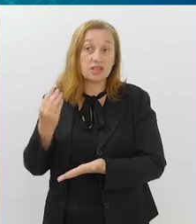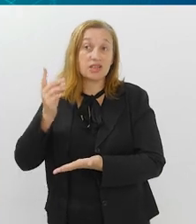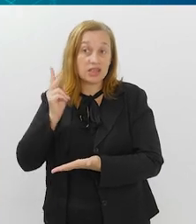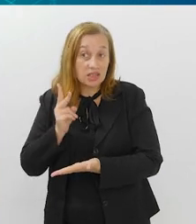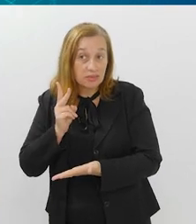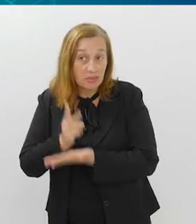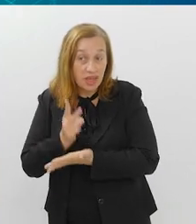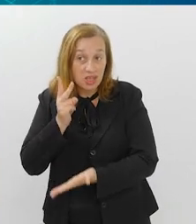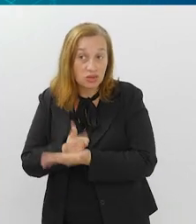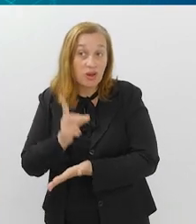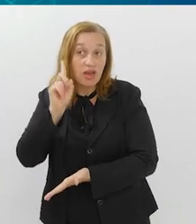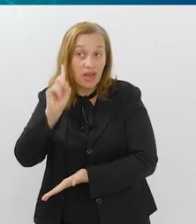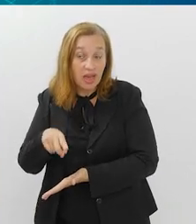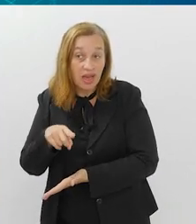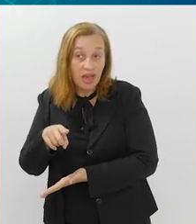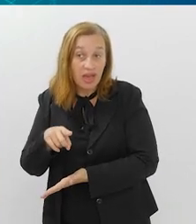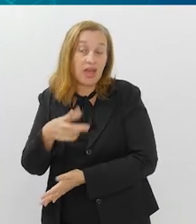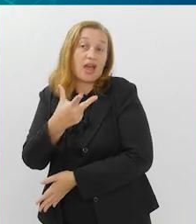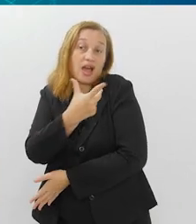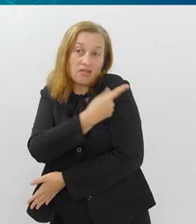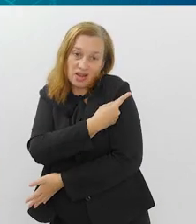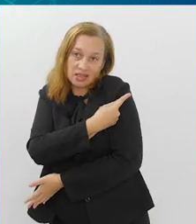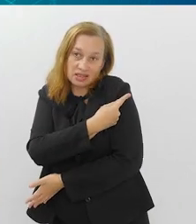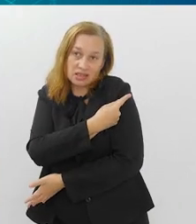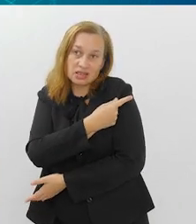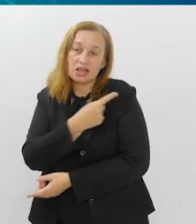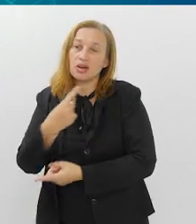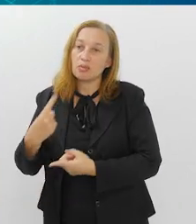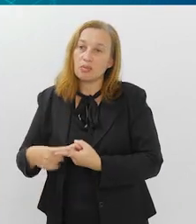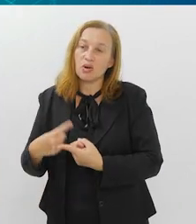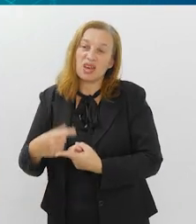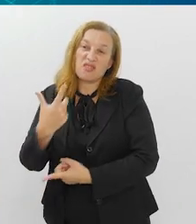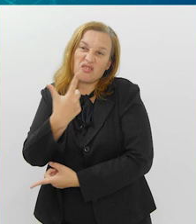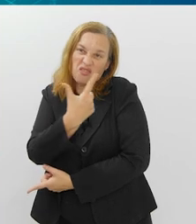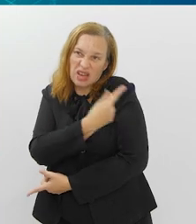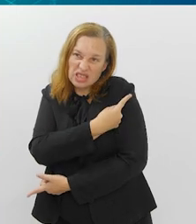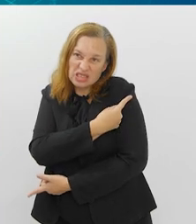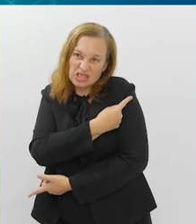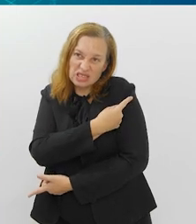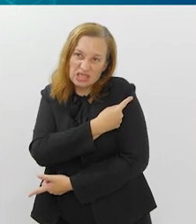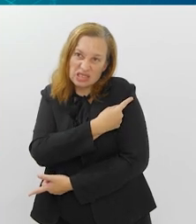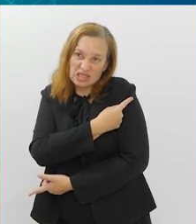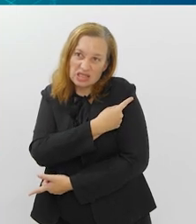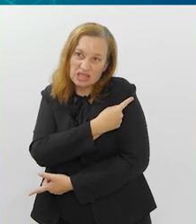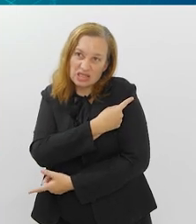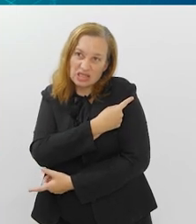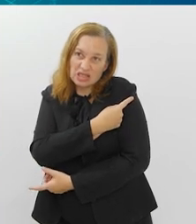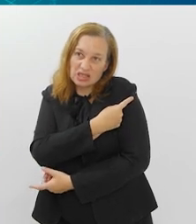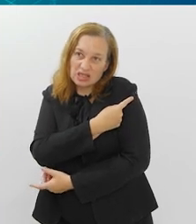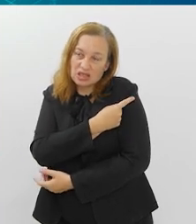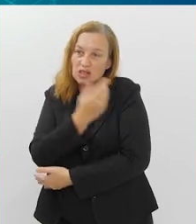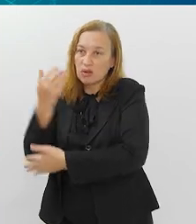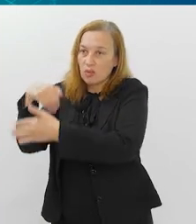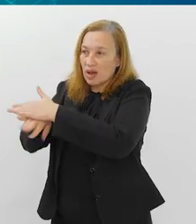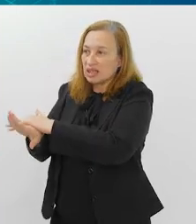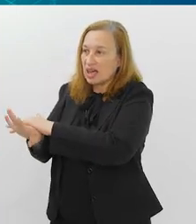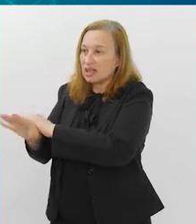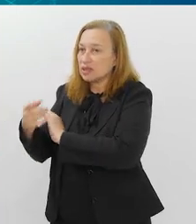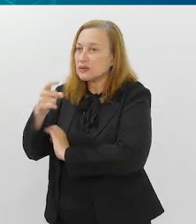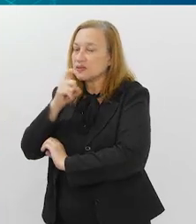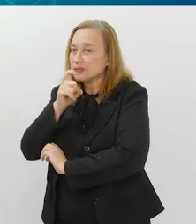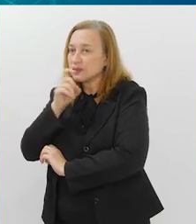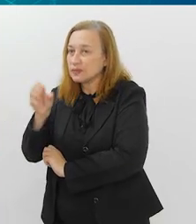vidas mesmo, é a vacinação, porque vacina sobrando na geladeira não